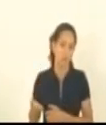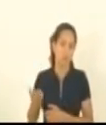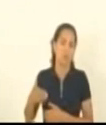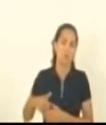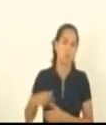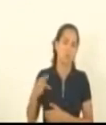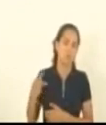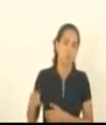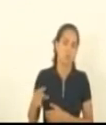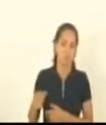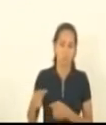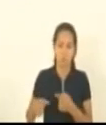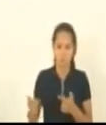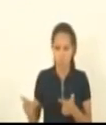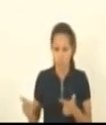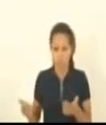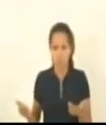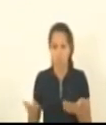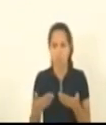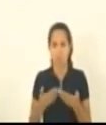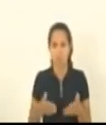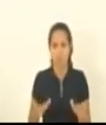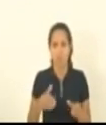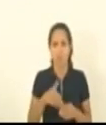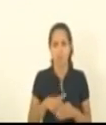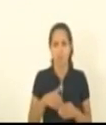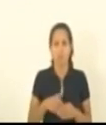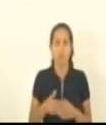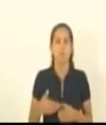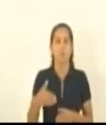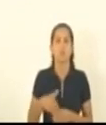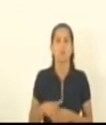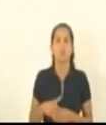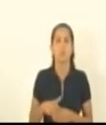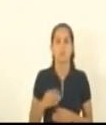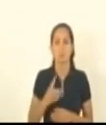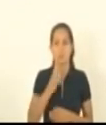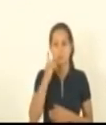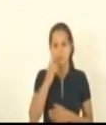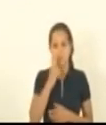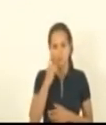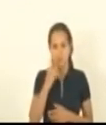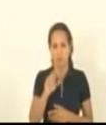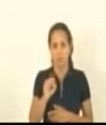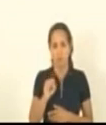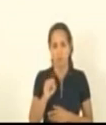Tendo ninguém para discutir a matéria coloco em votação como vota o deputado Deninho Silva.